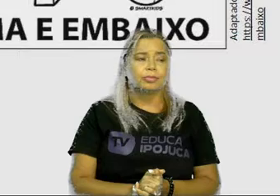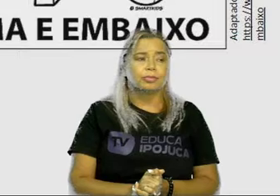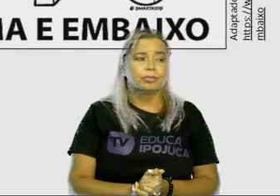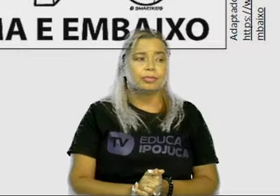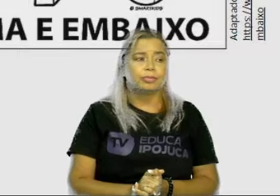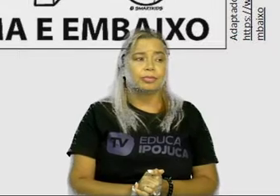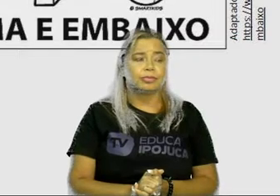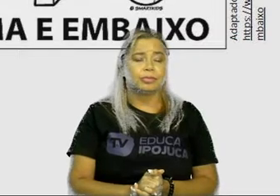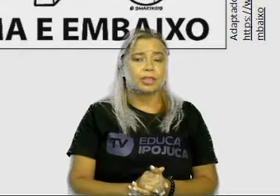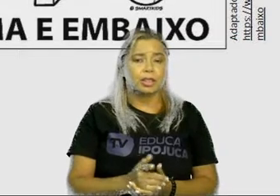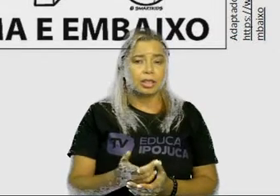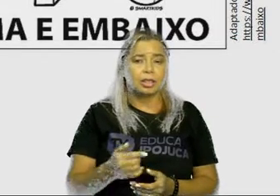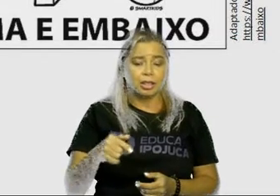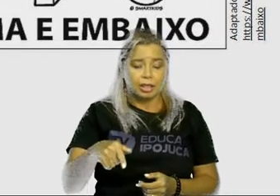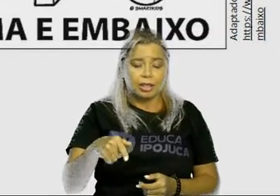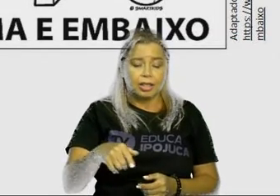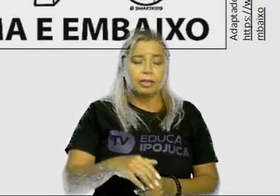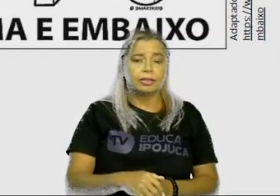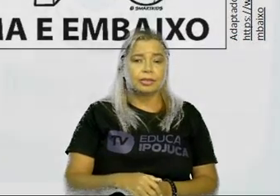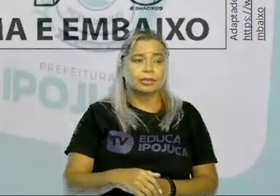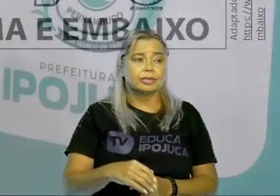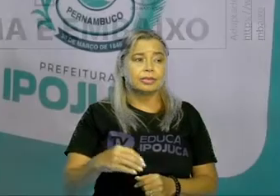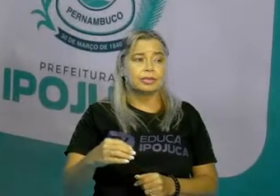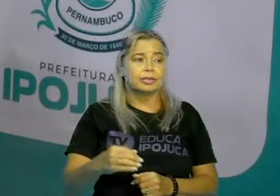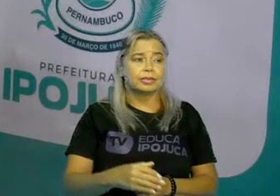mas isso daqui é ele mesmo. O pessoal é um C,